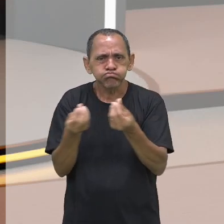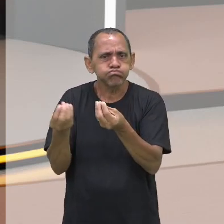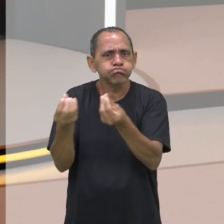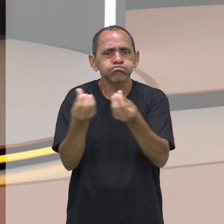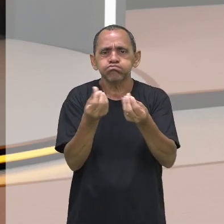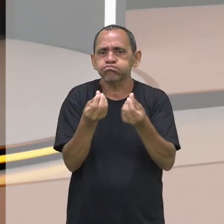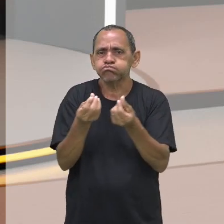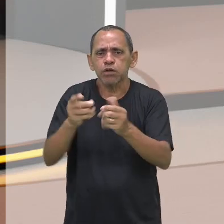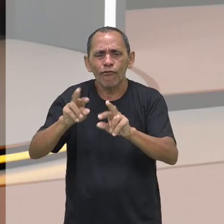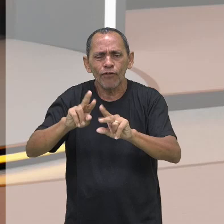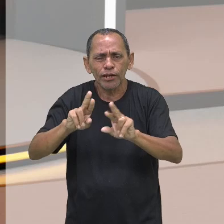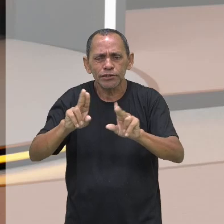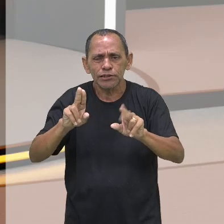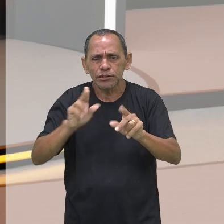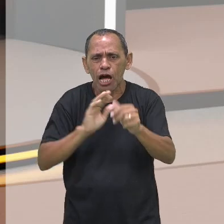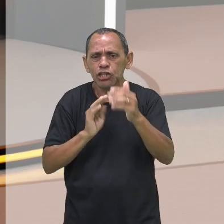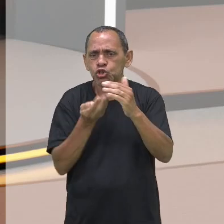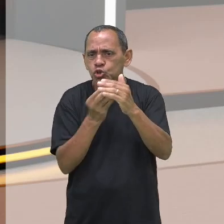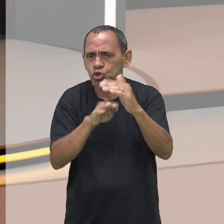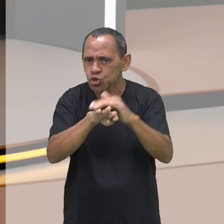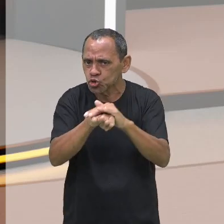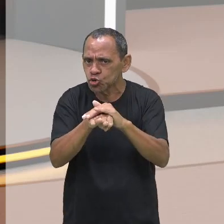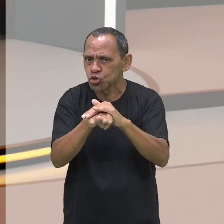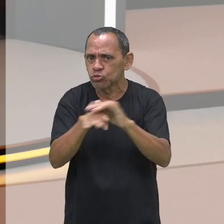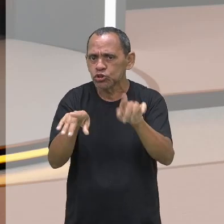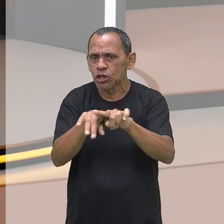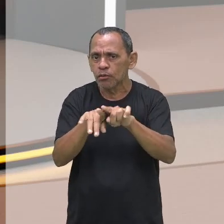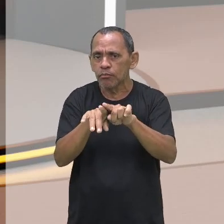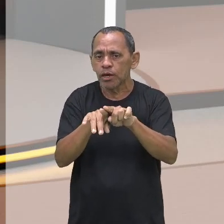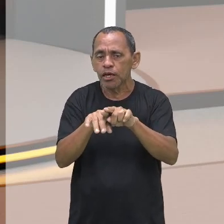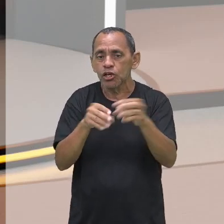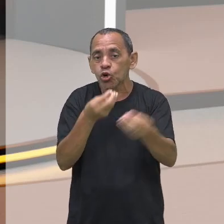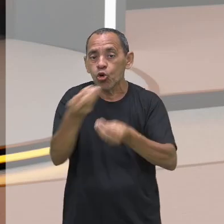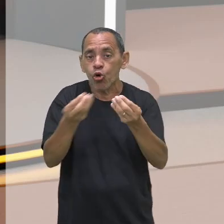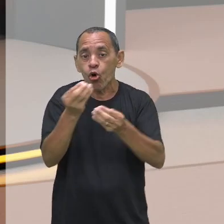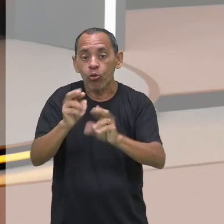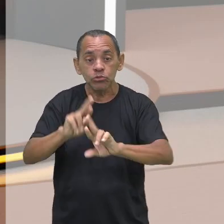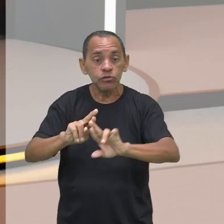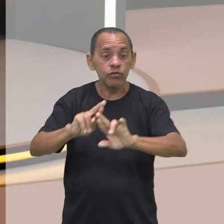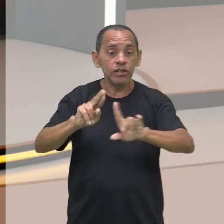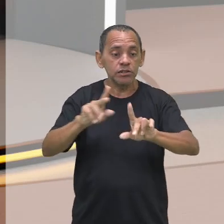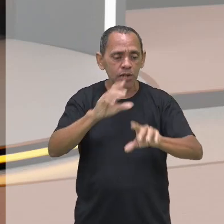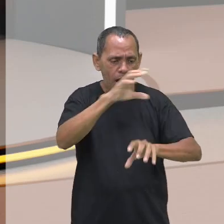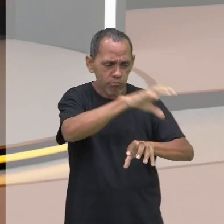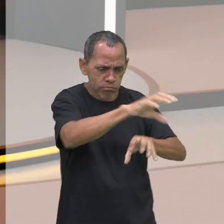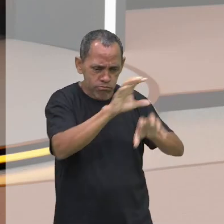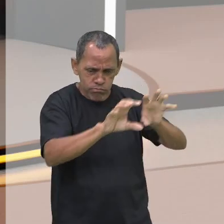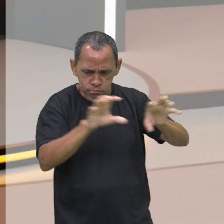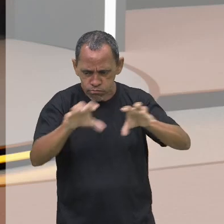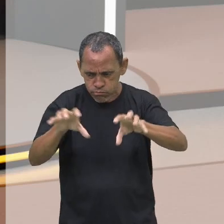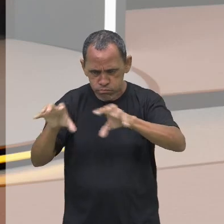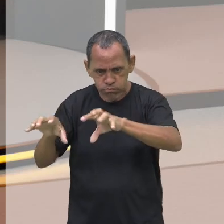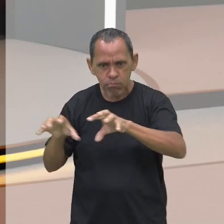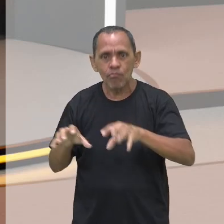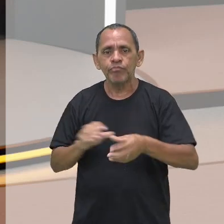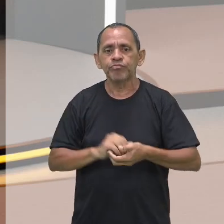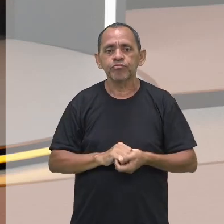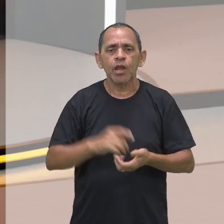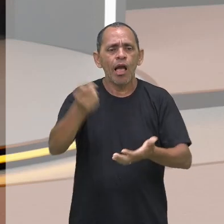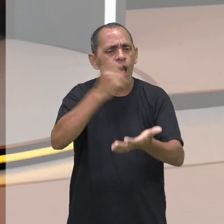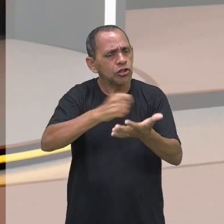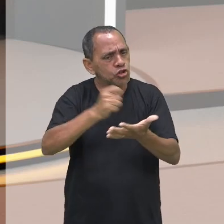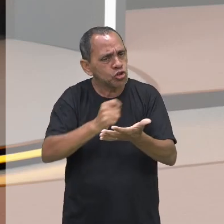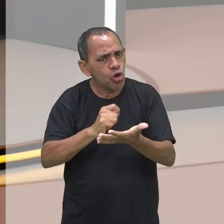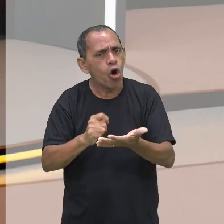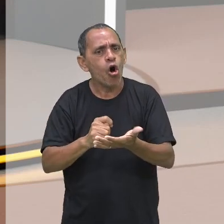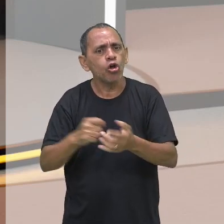variedade dos costumes e às maneiras de diferenciação. Olhe essa palavra, anotem